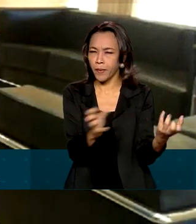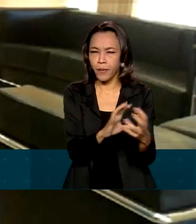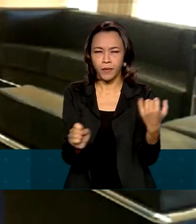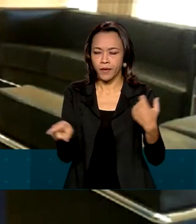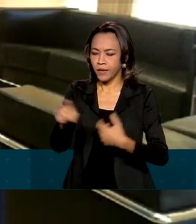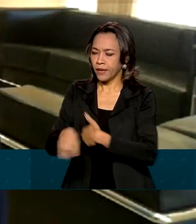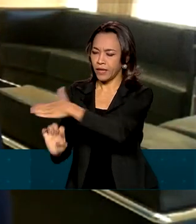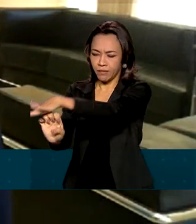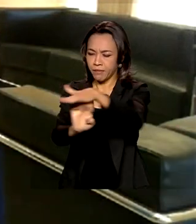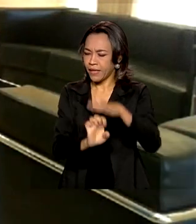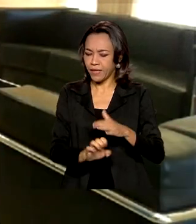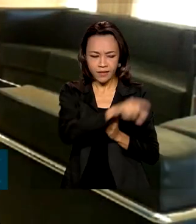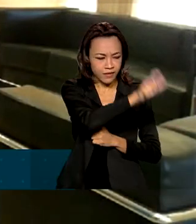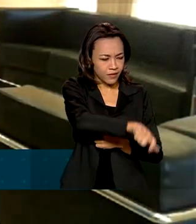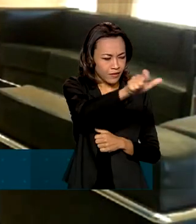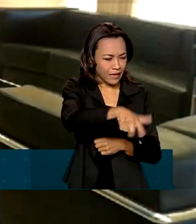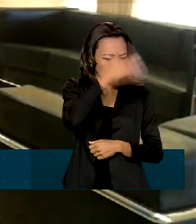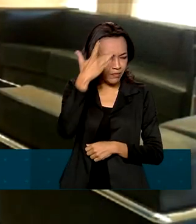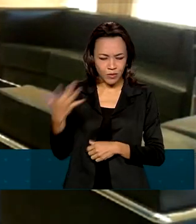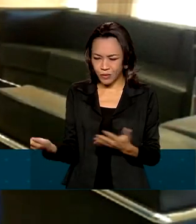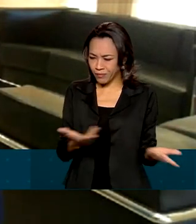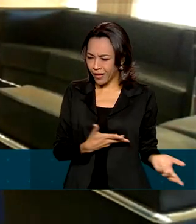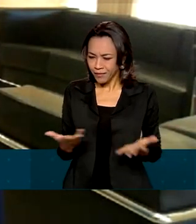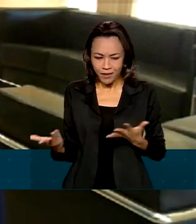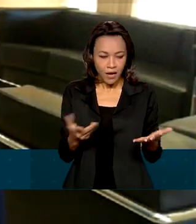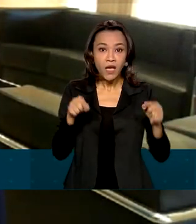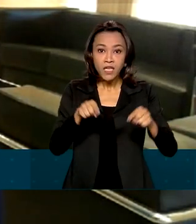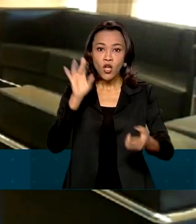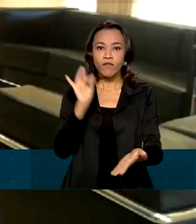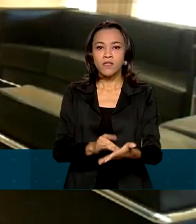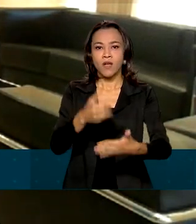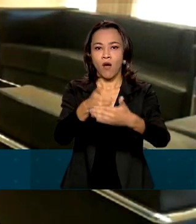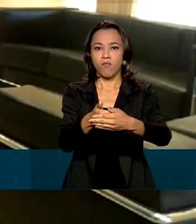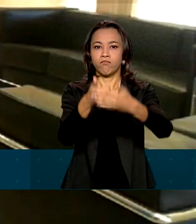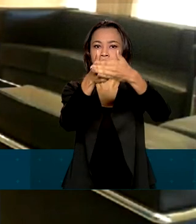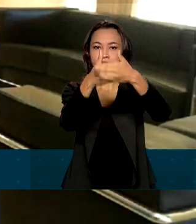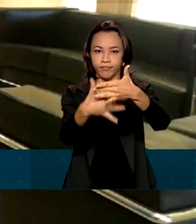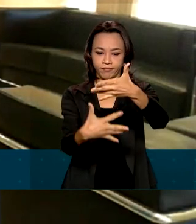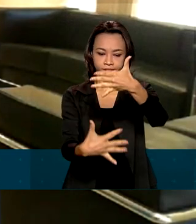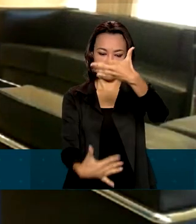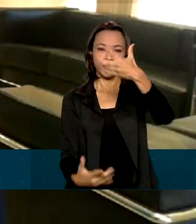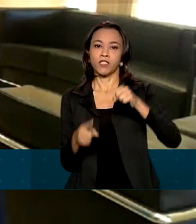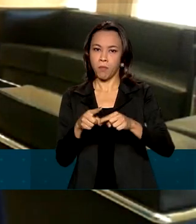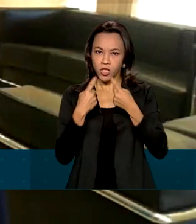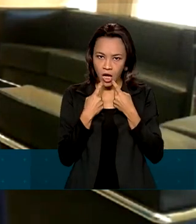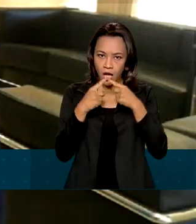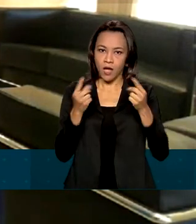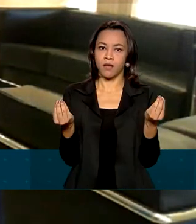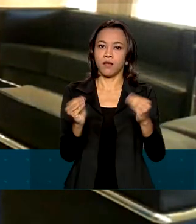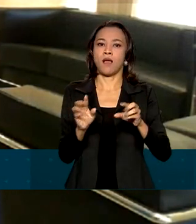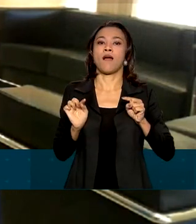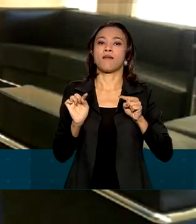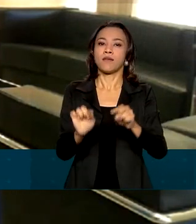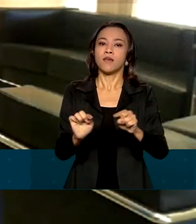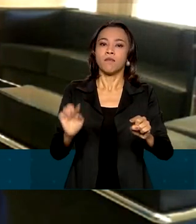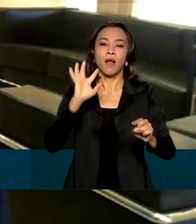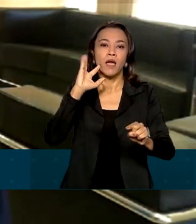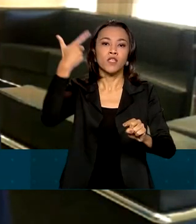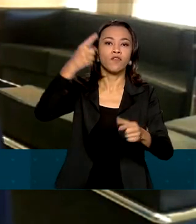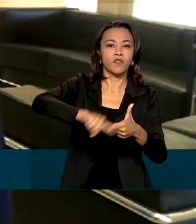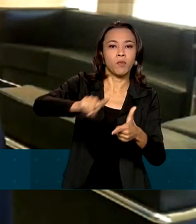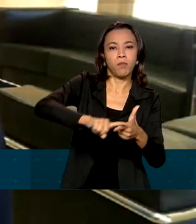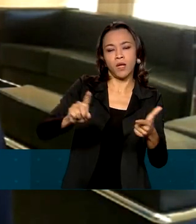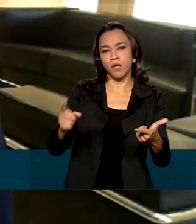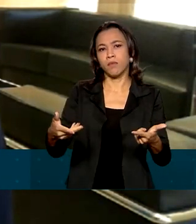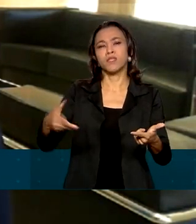disponível, gratuita, que é a oficial do governo federal, em que nós temos boa parte dos fornecedores.